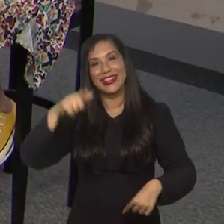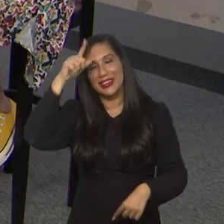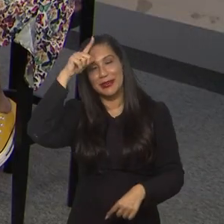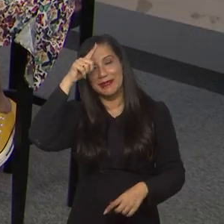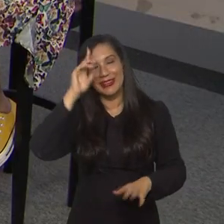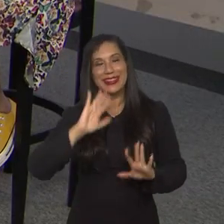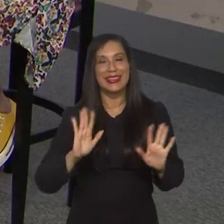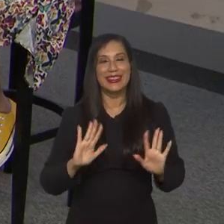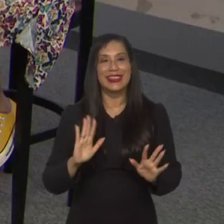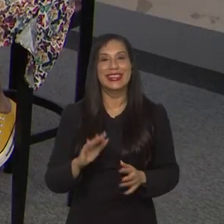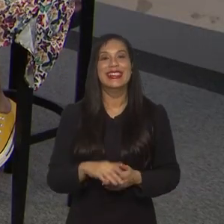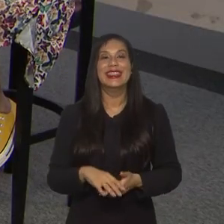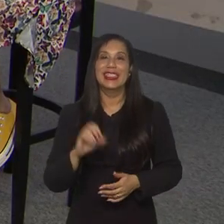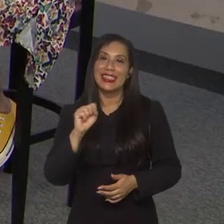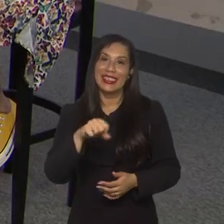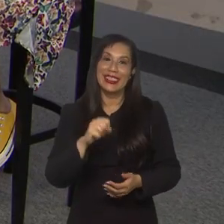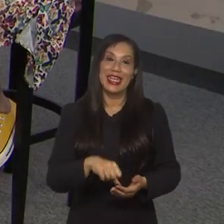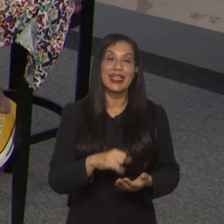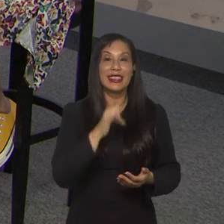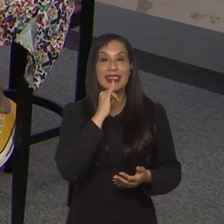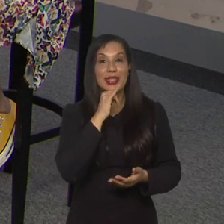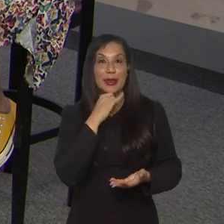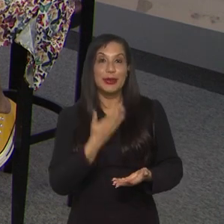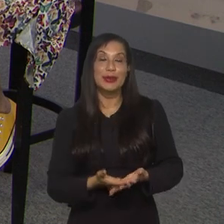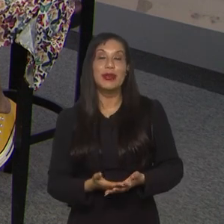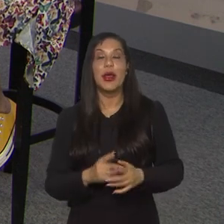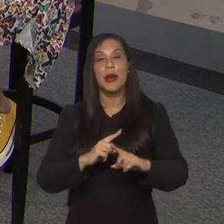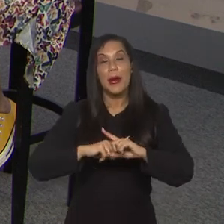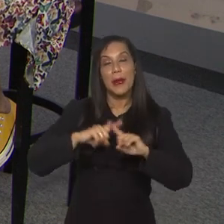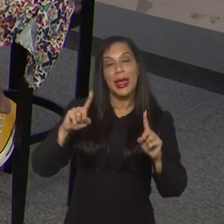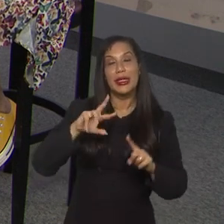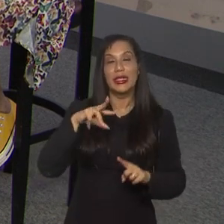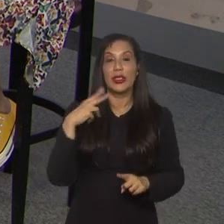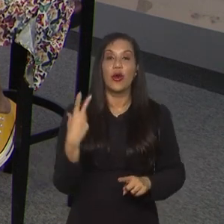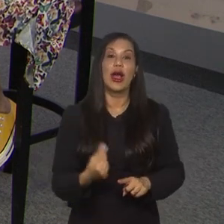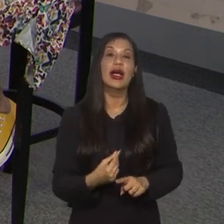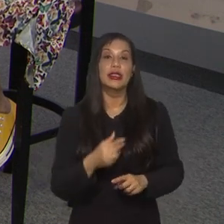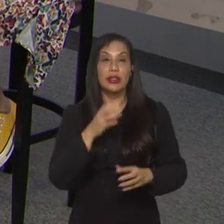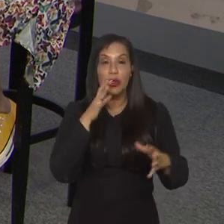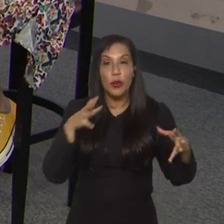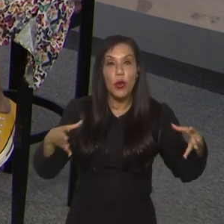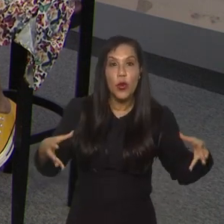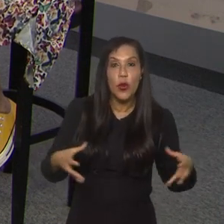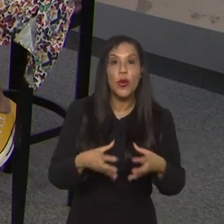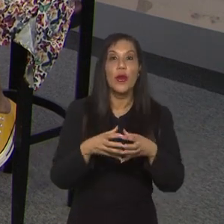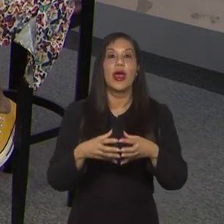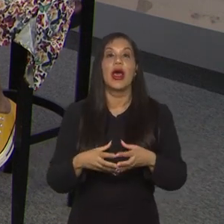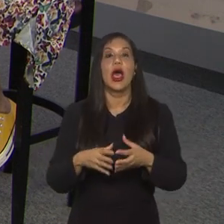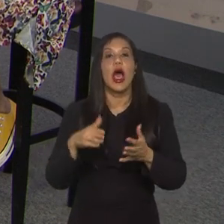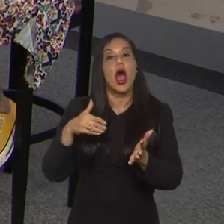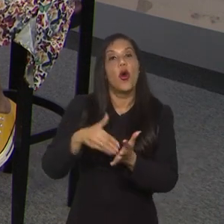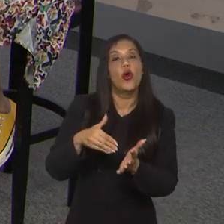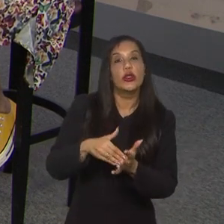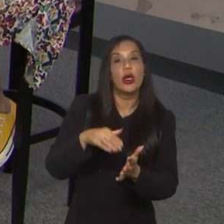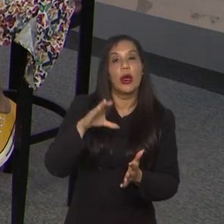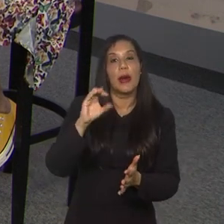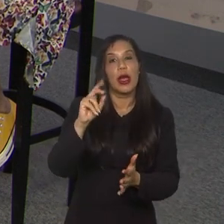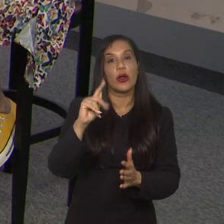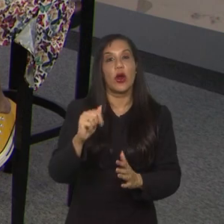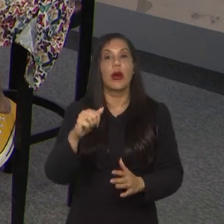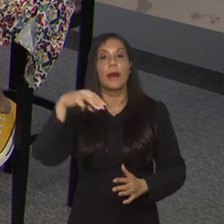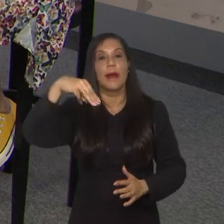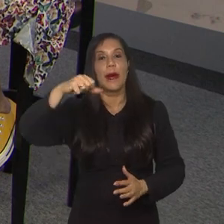e não pega a Alemanha, mas eu acho que essa geração vai ser a última Copa da Marta,